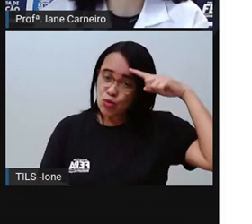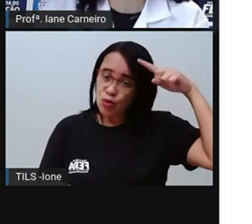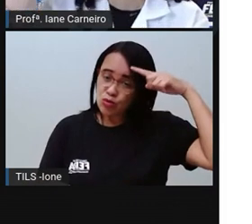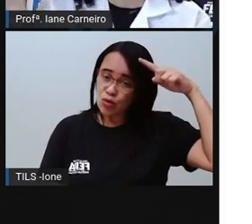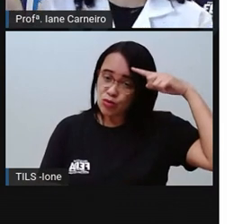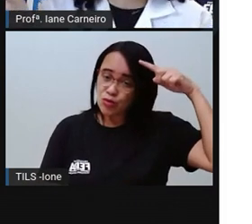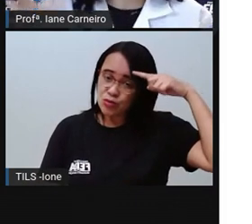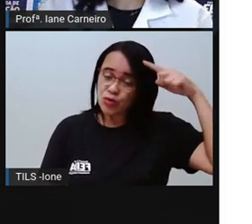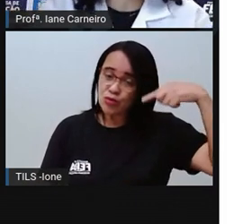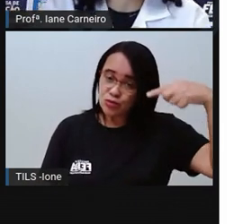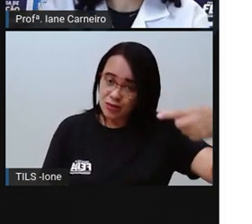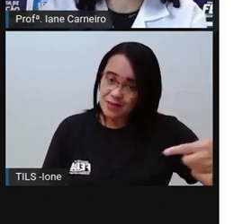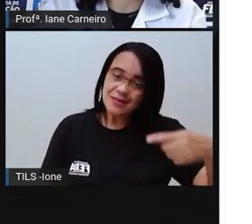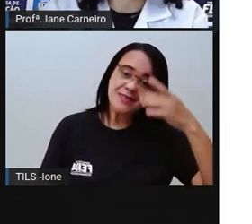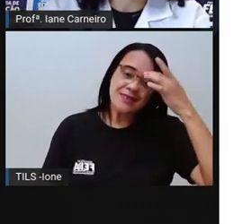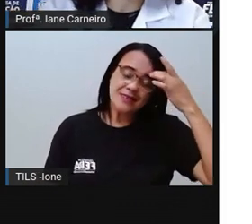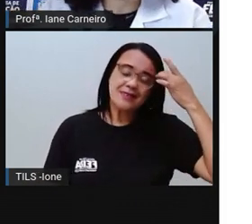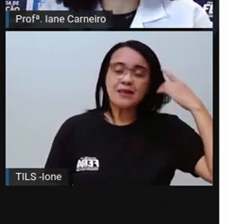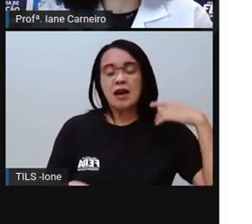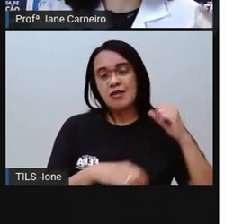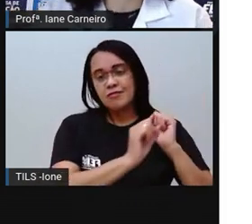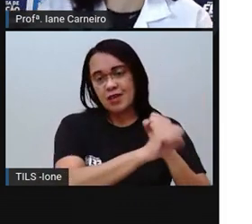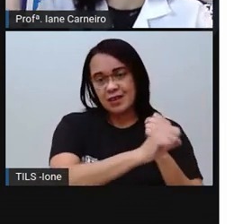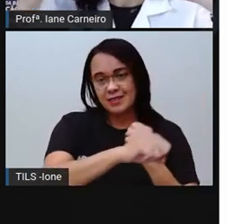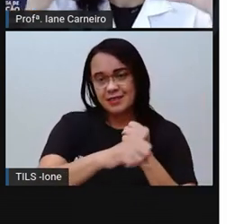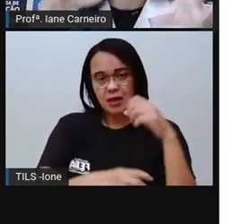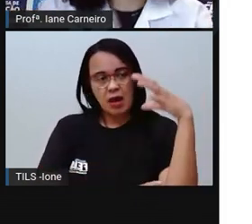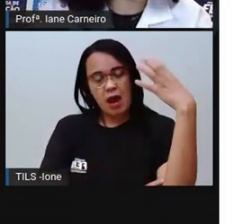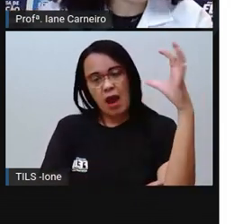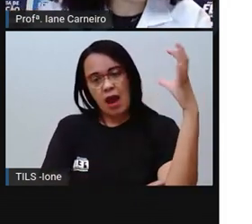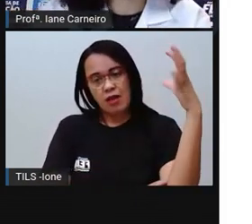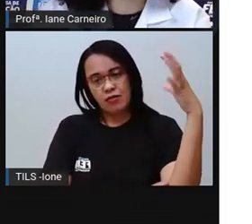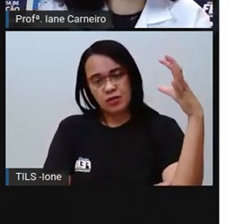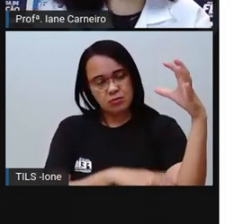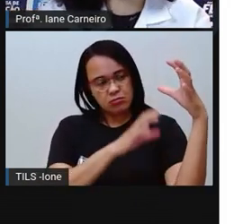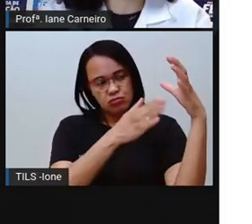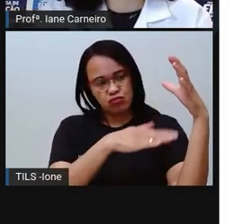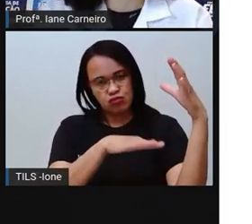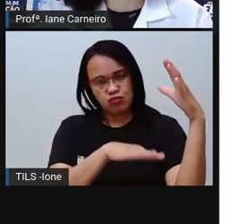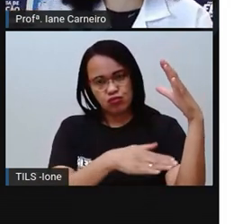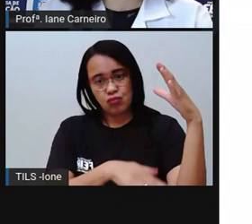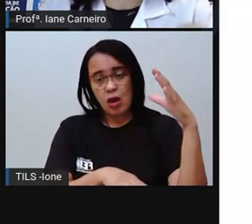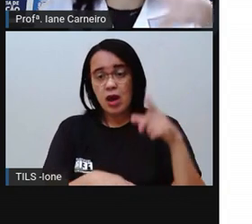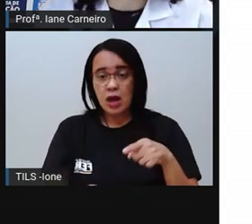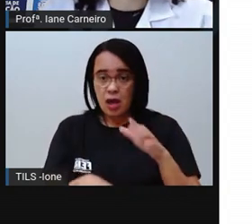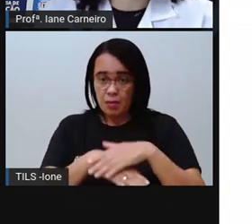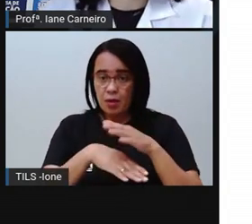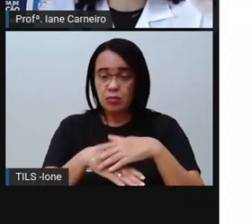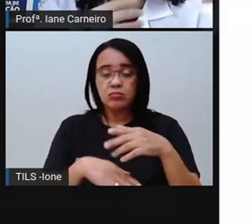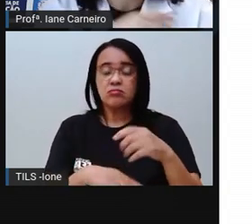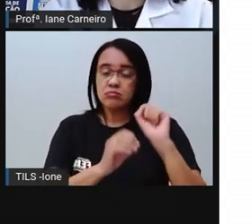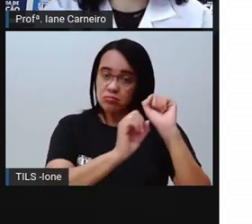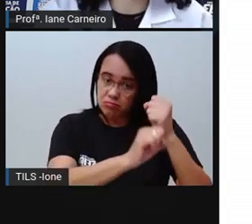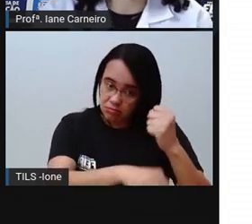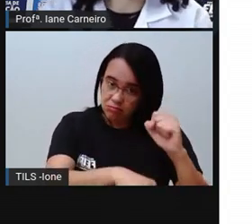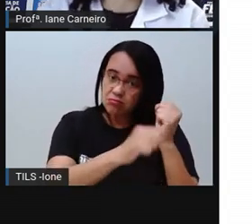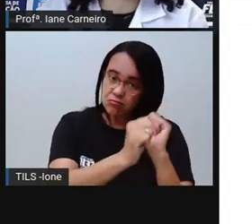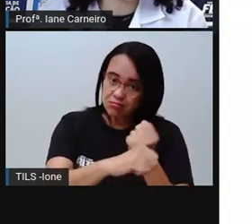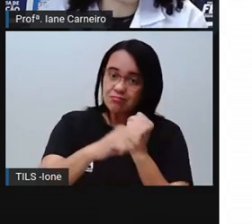de lixo e aí catava as folhas, varria as folhas, botava no balde de lixo e minha avó depois